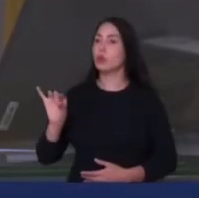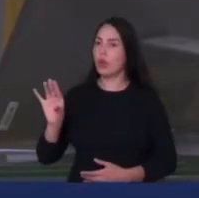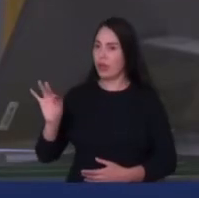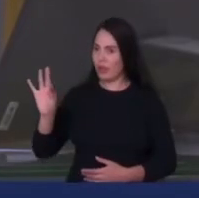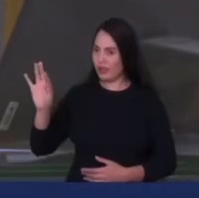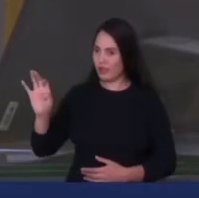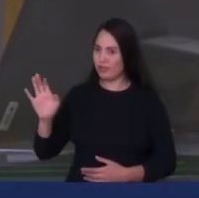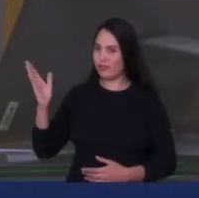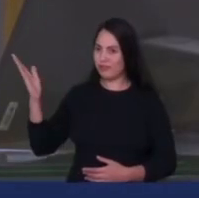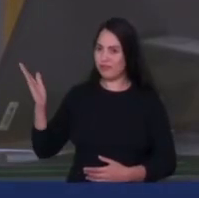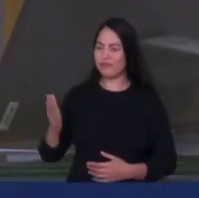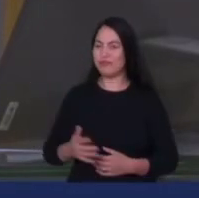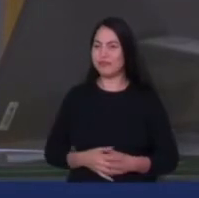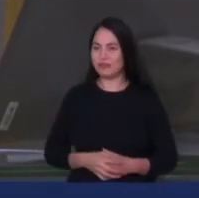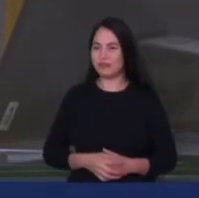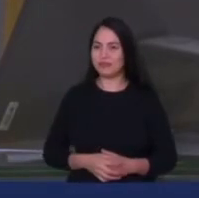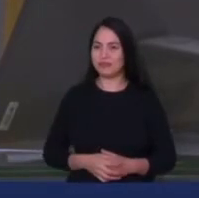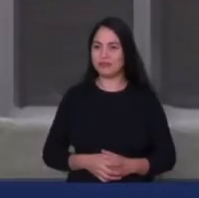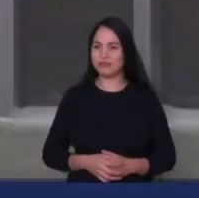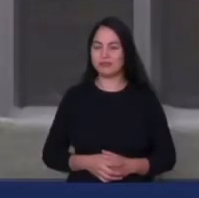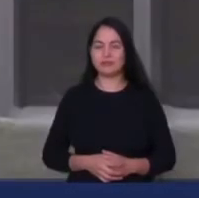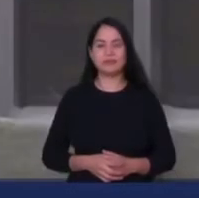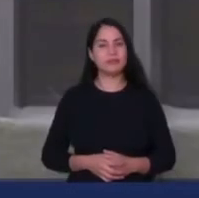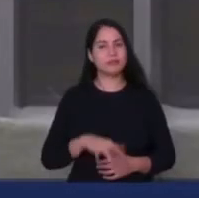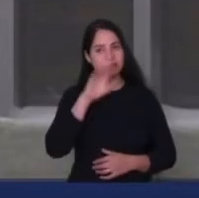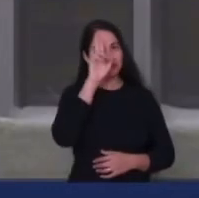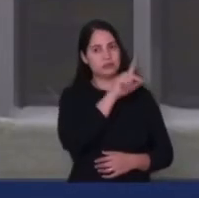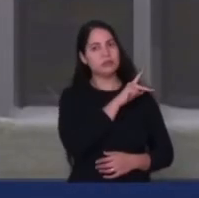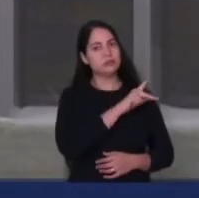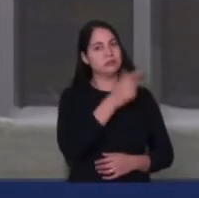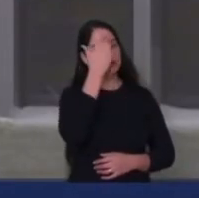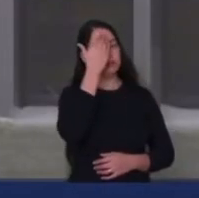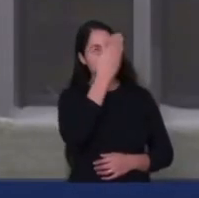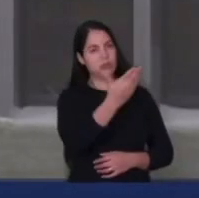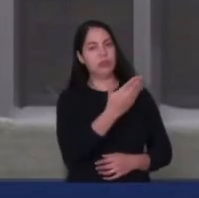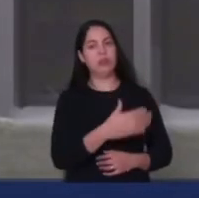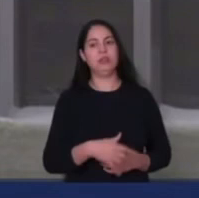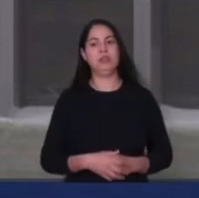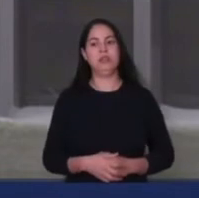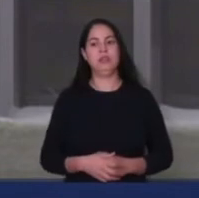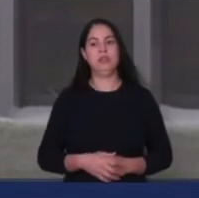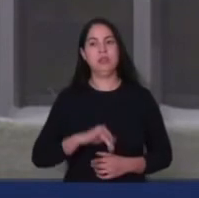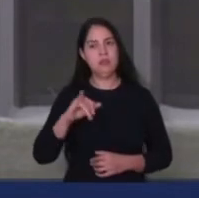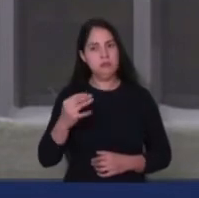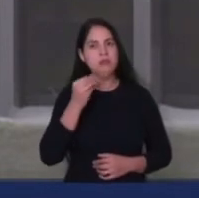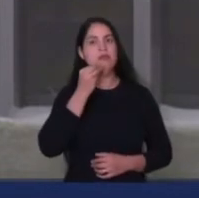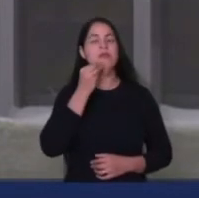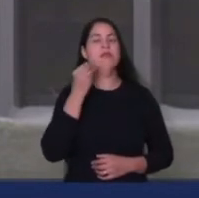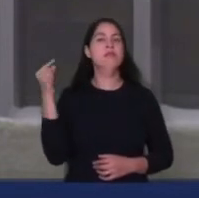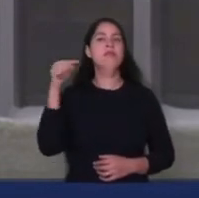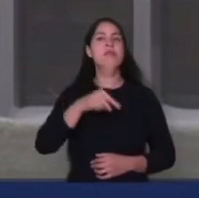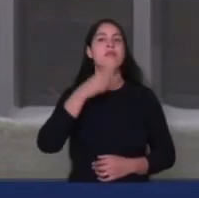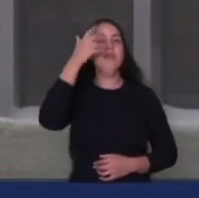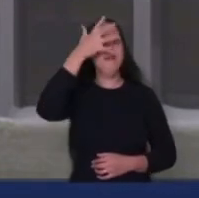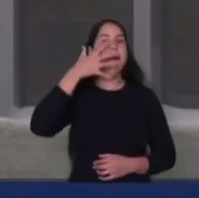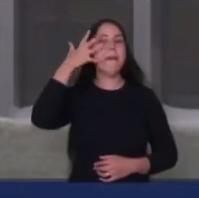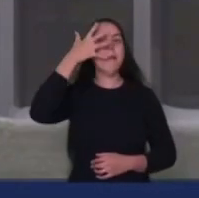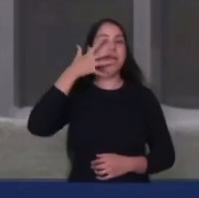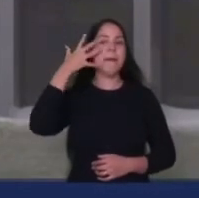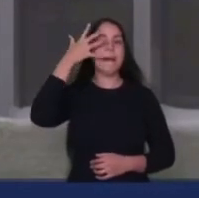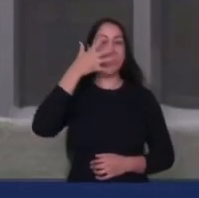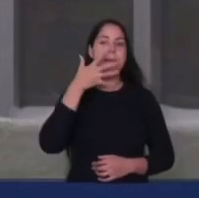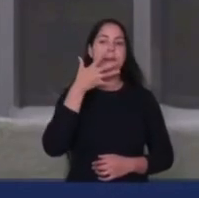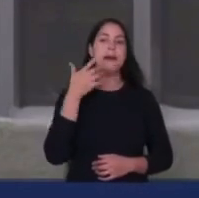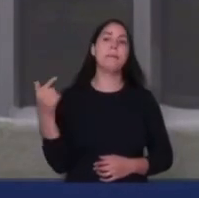Bárcio Júnior, tem a palavra a excelência. Muito obrigado, Sr. Presidente Pompeu. Agradeço a oportunidade de fala e venho, nesta manhã, destacar